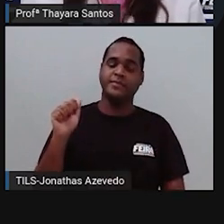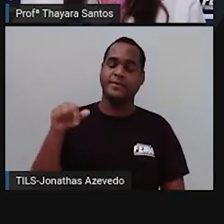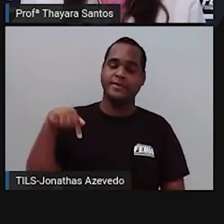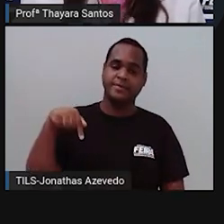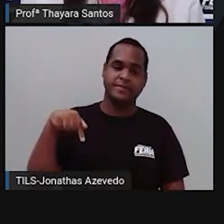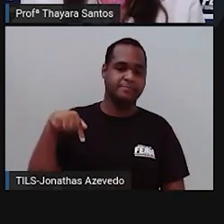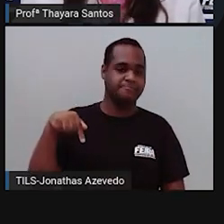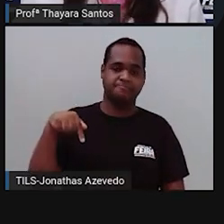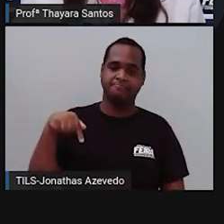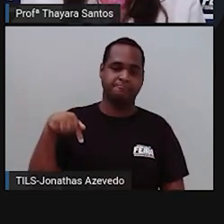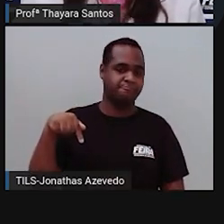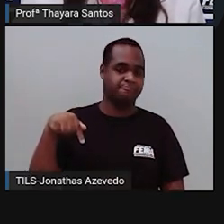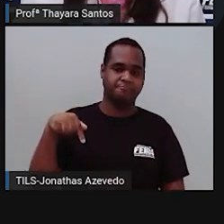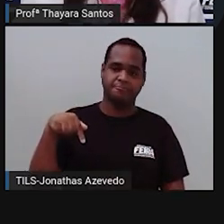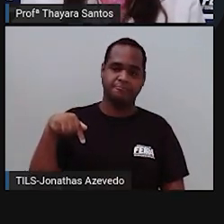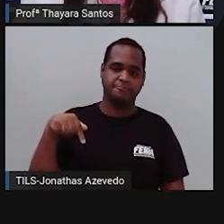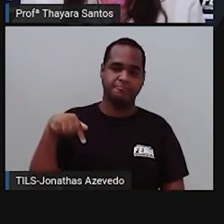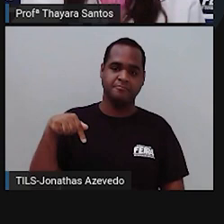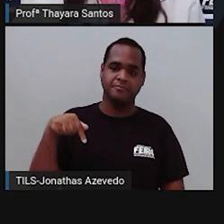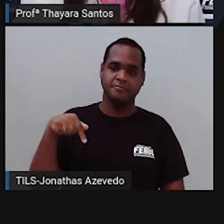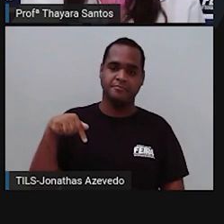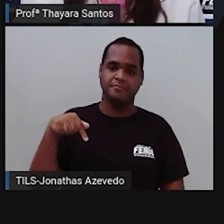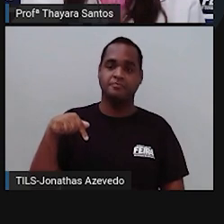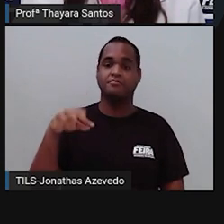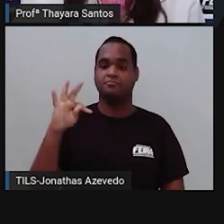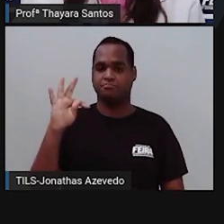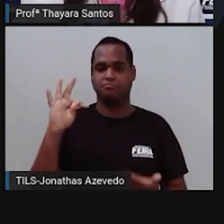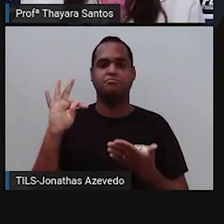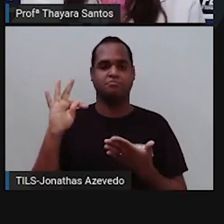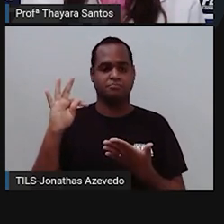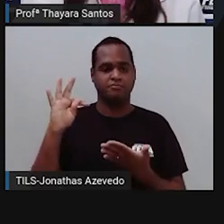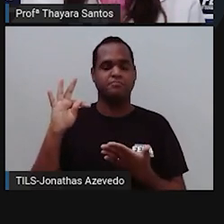Não tem Q. Tá se formando a forca.